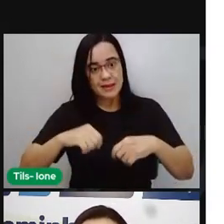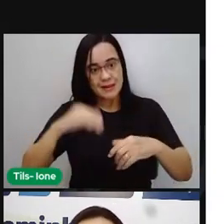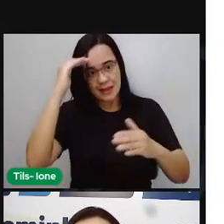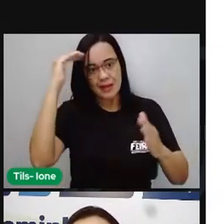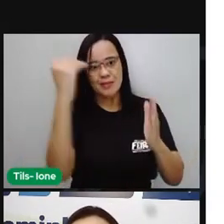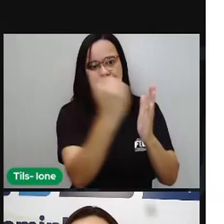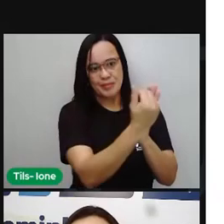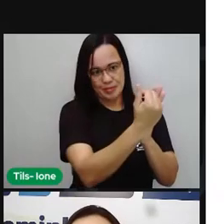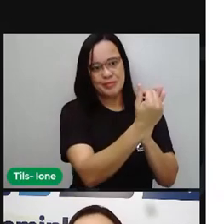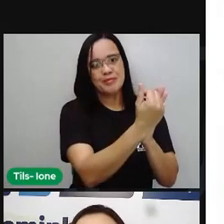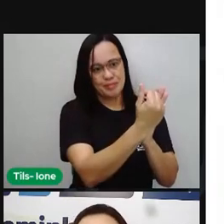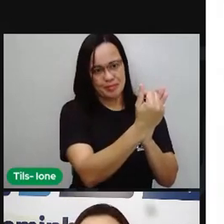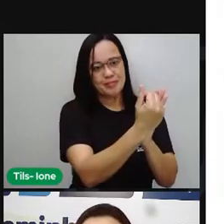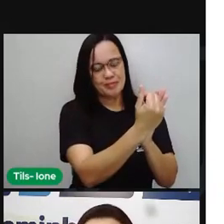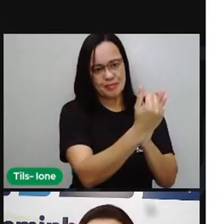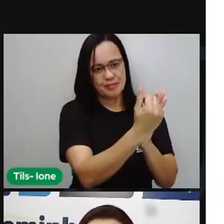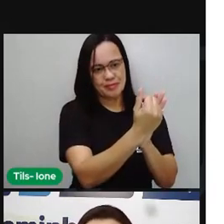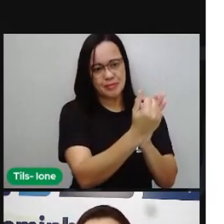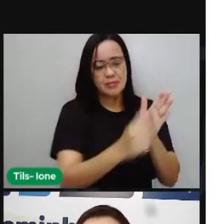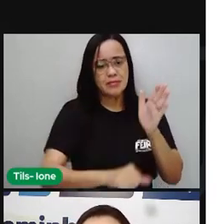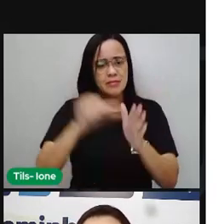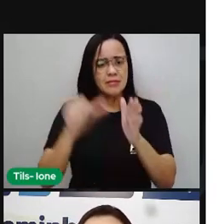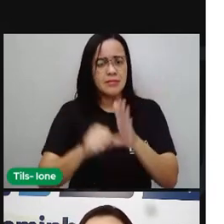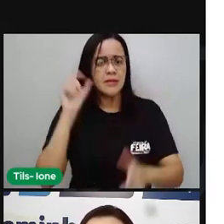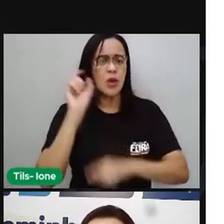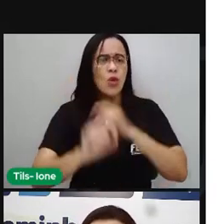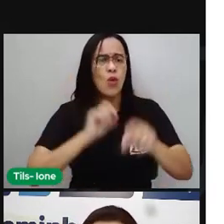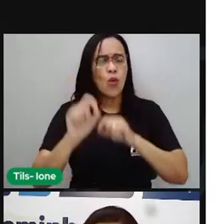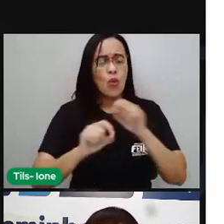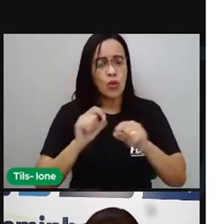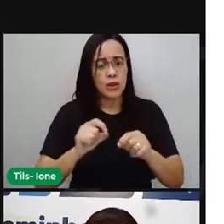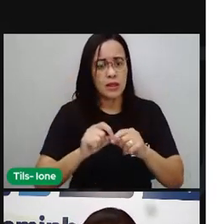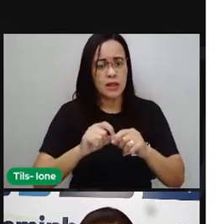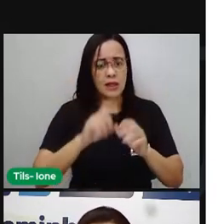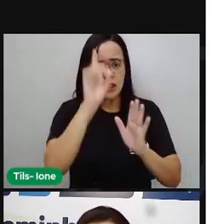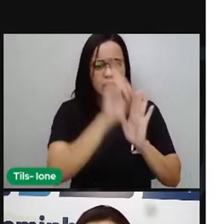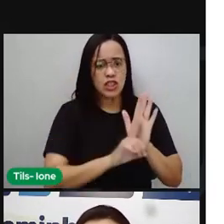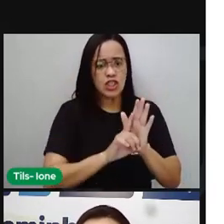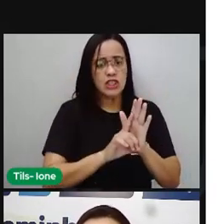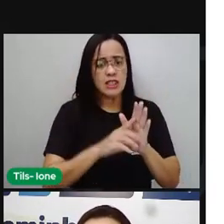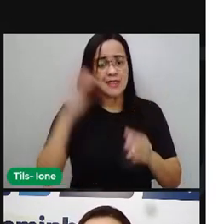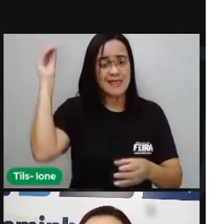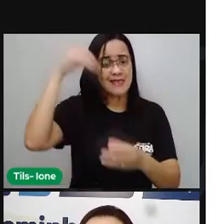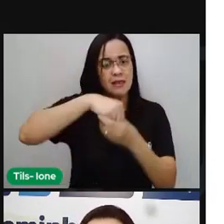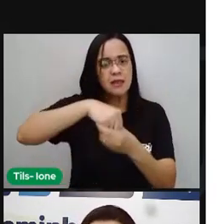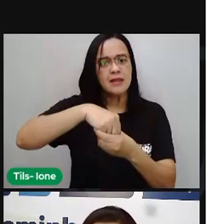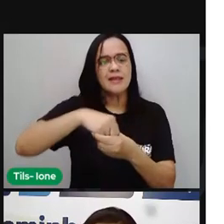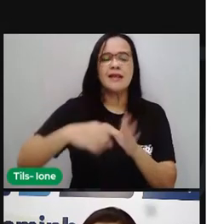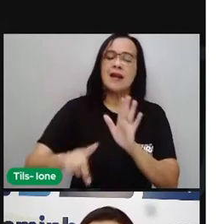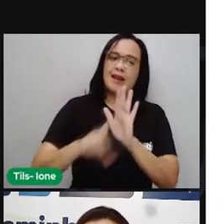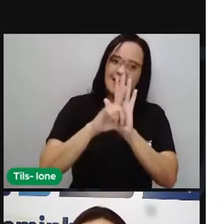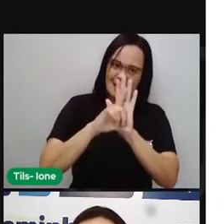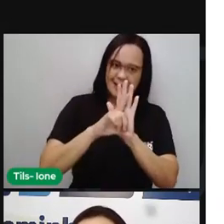Porque um primeiro passo é os direitos entrarem nas leis, né? Estarem lá no papel, estarem na